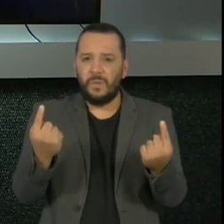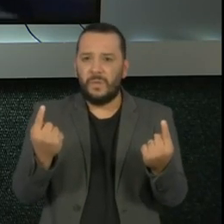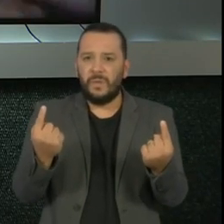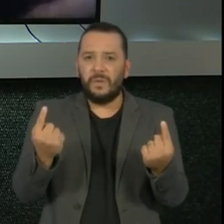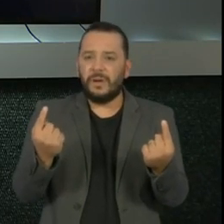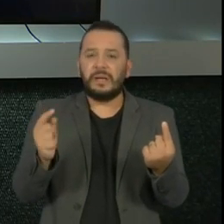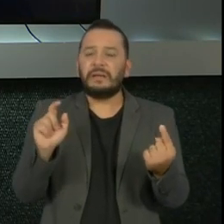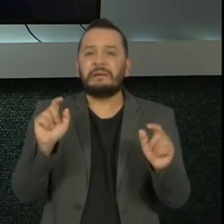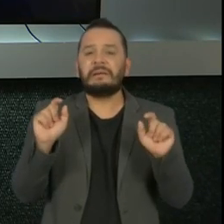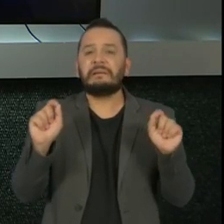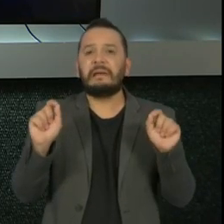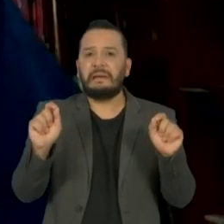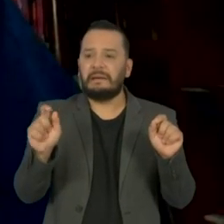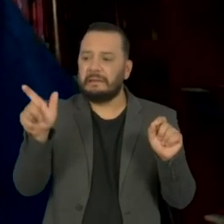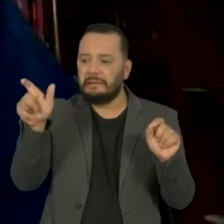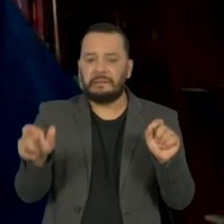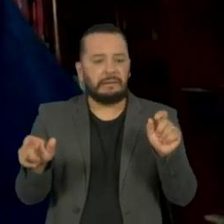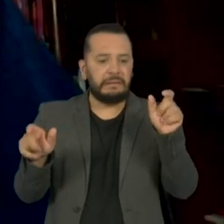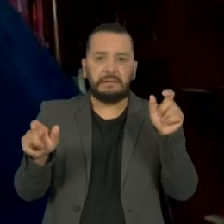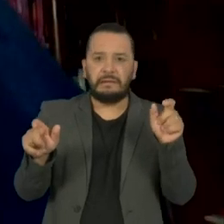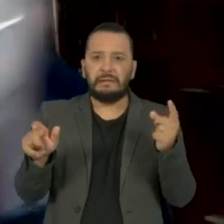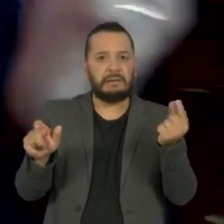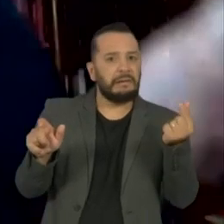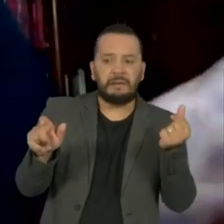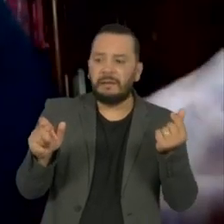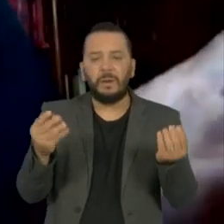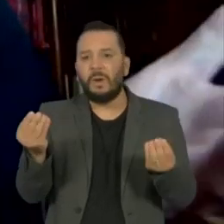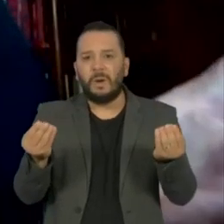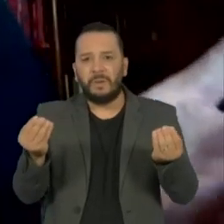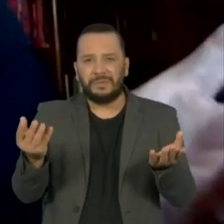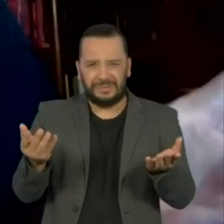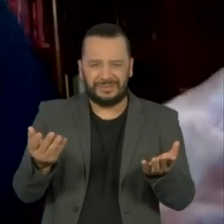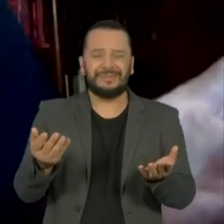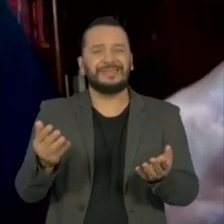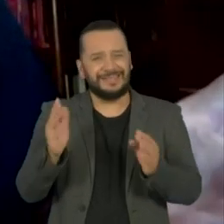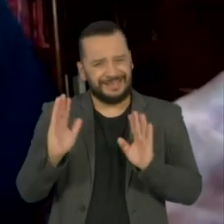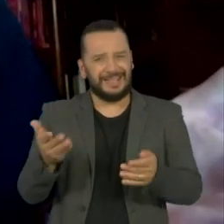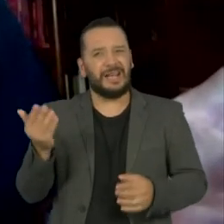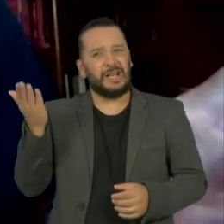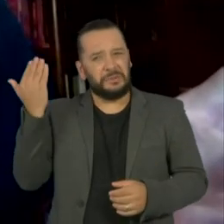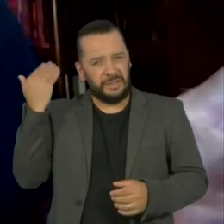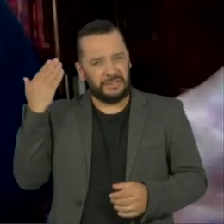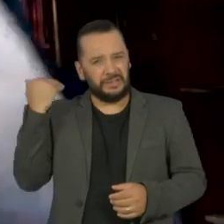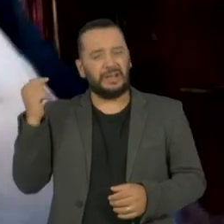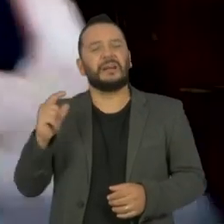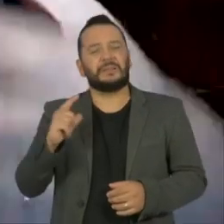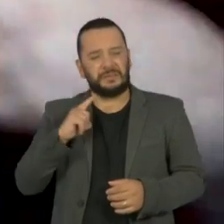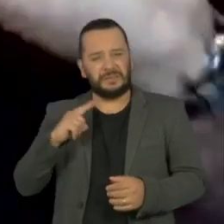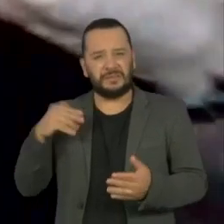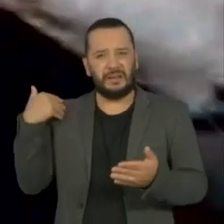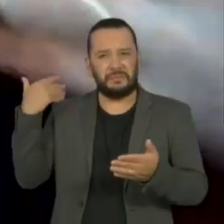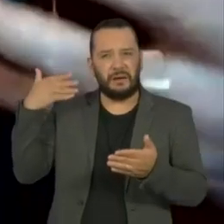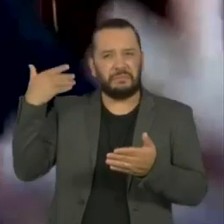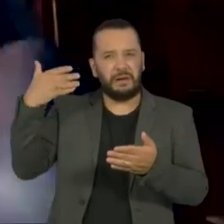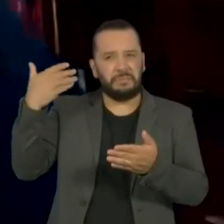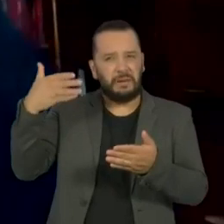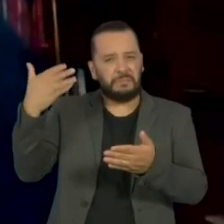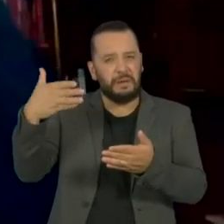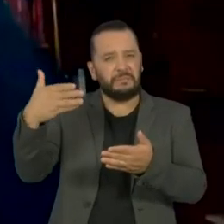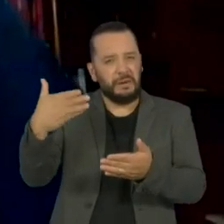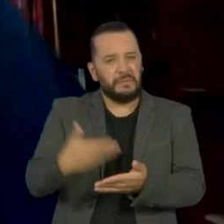Quem é que pode? Quem é que não pode? E isso, de certa maneira, já estava no nosso processo. Isso já fazia parte da